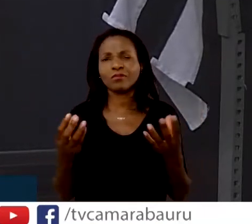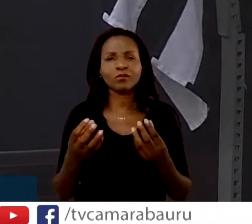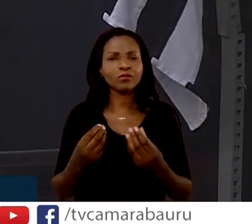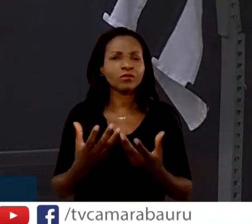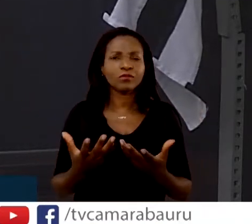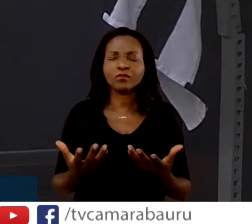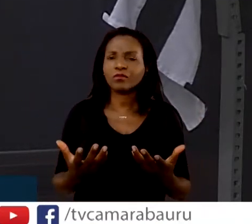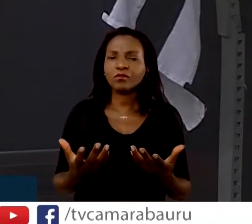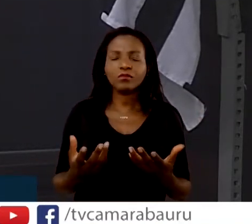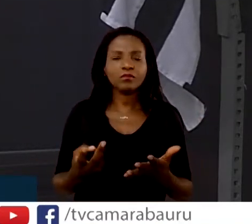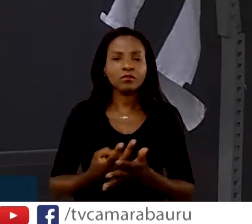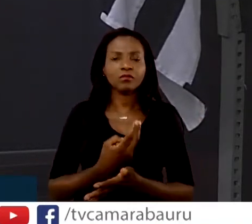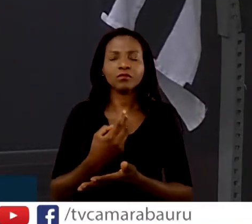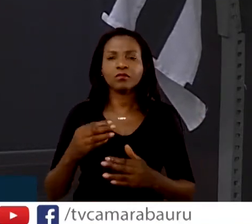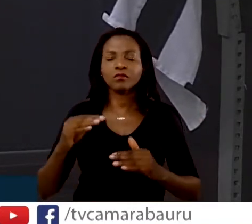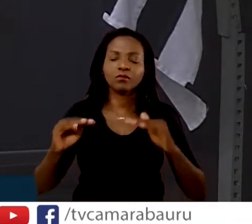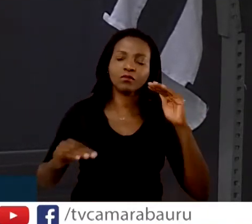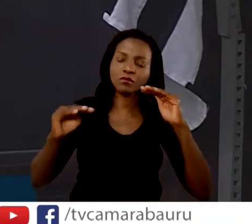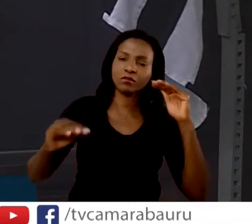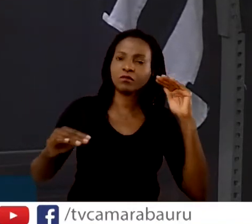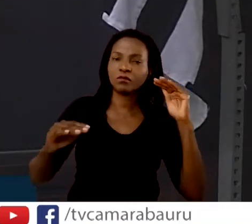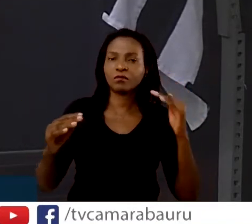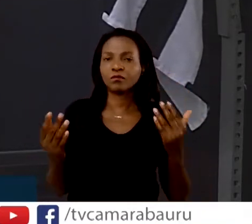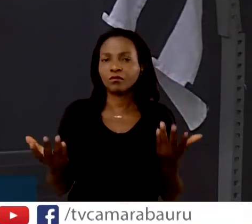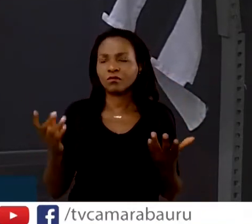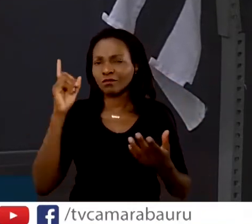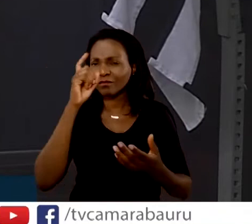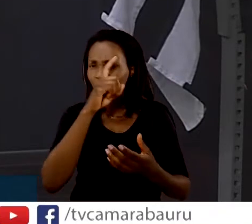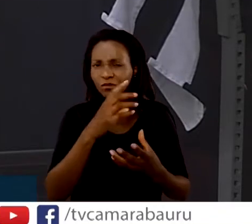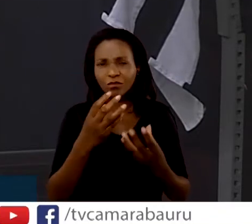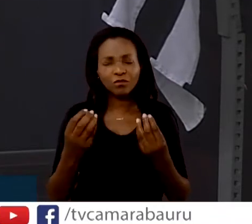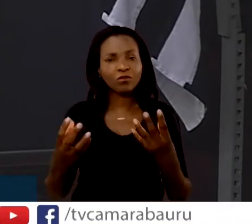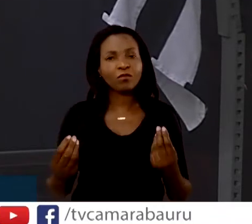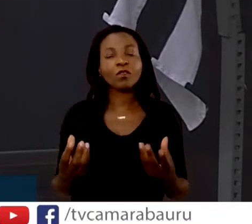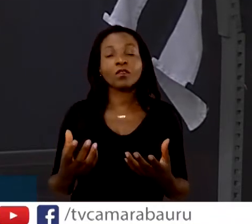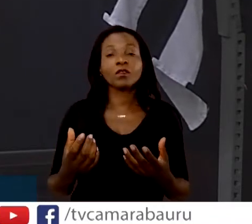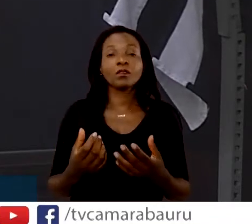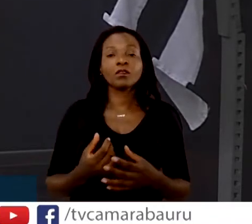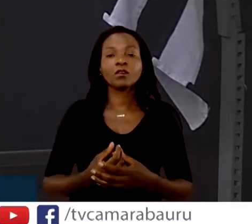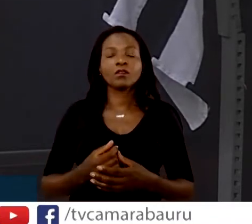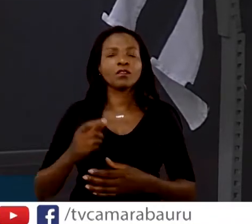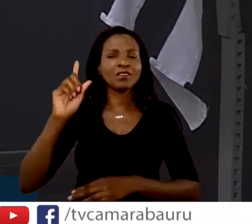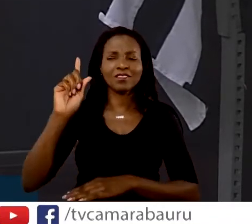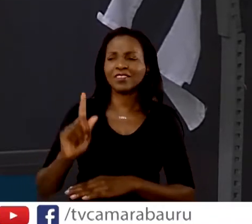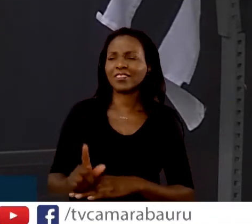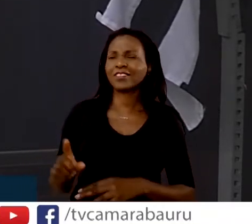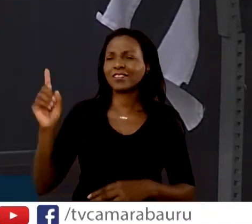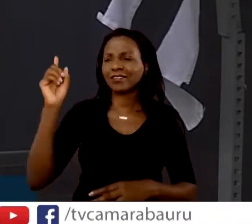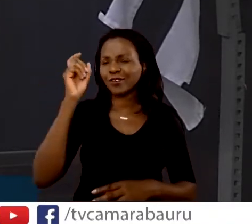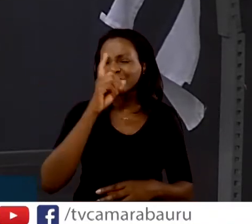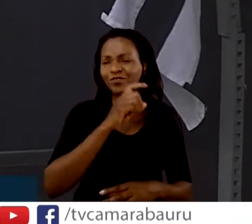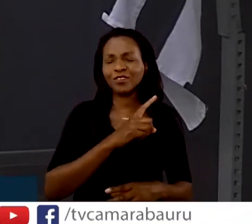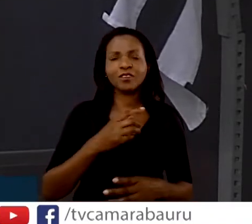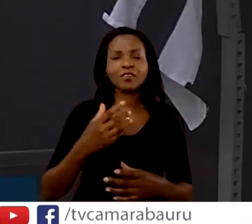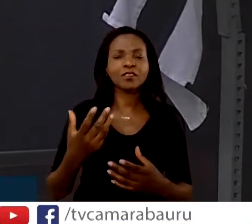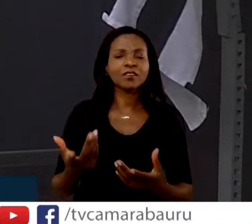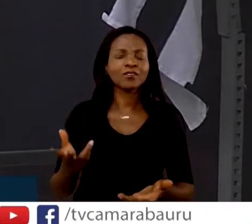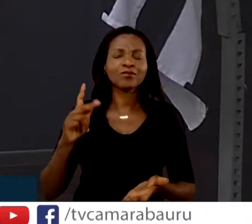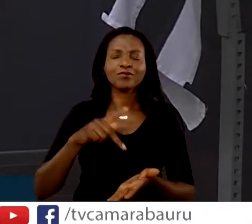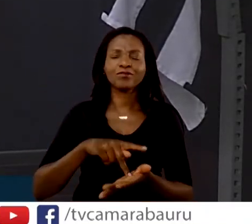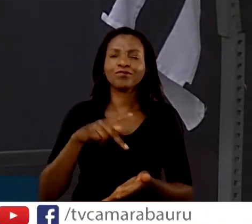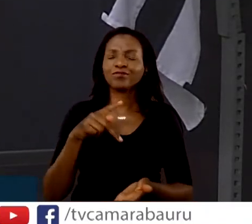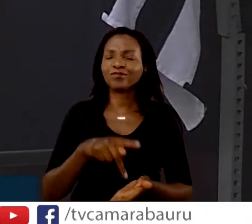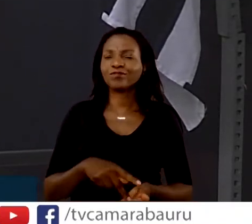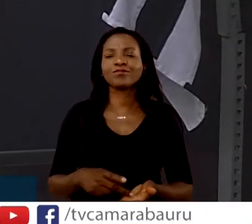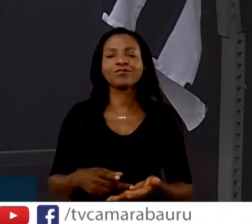difícil, é uma gestão que, de fato, tem